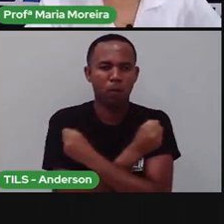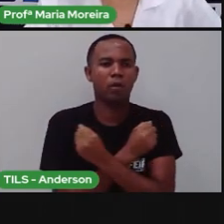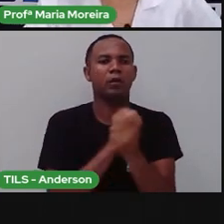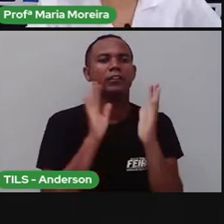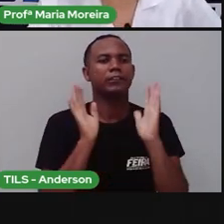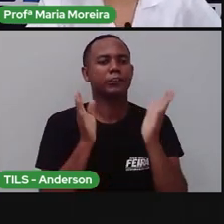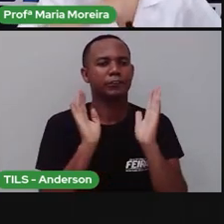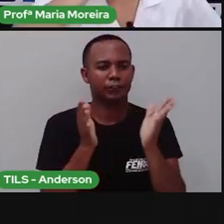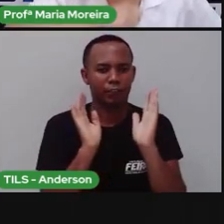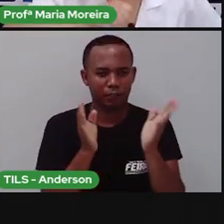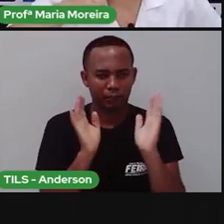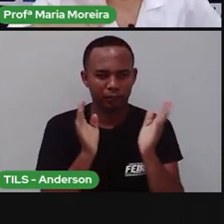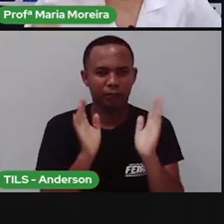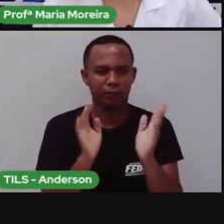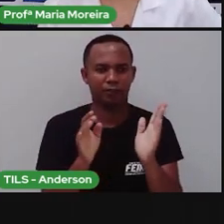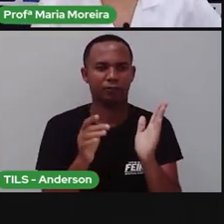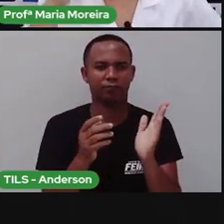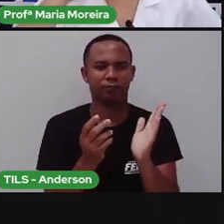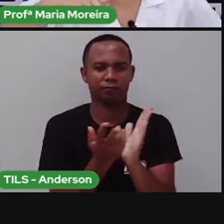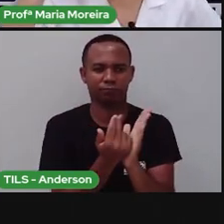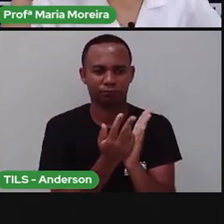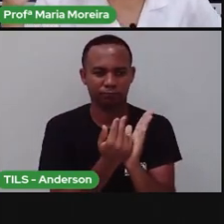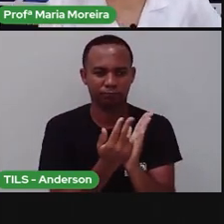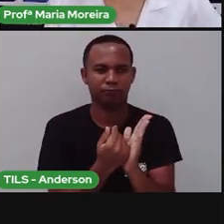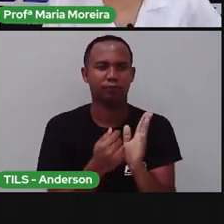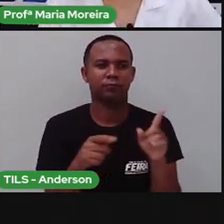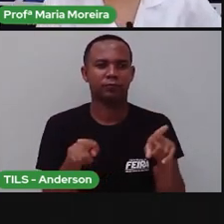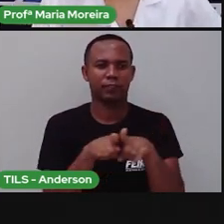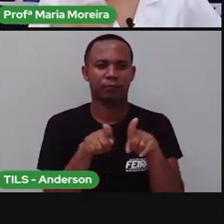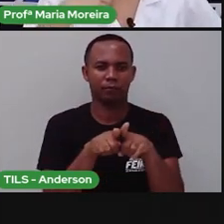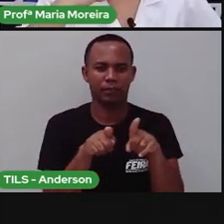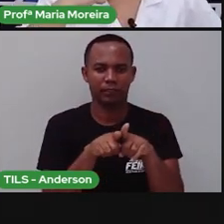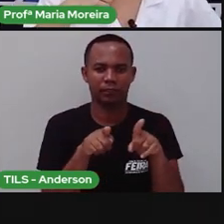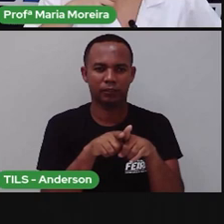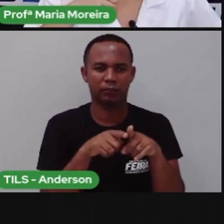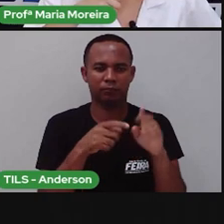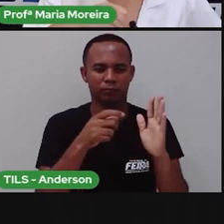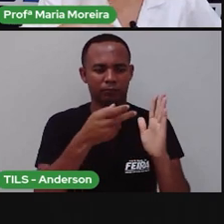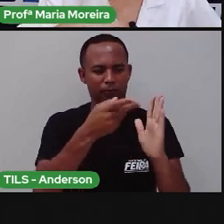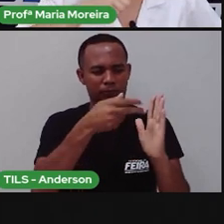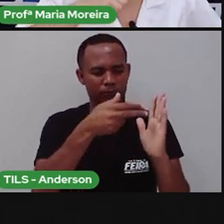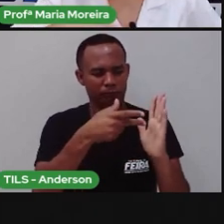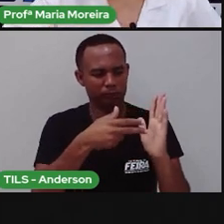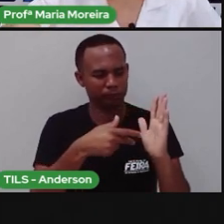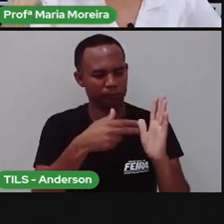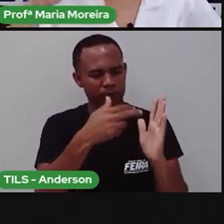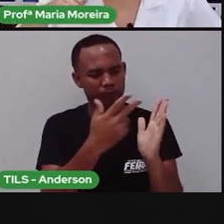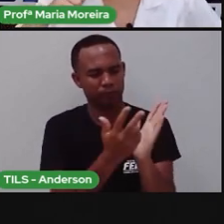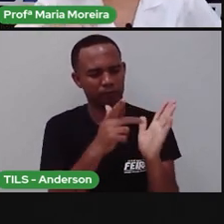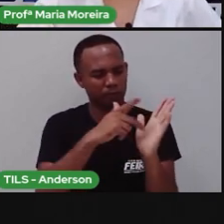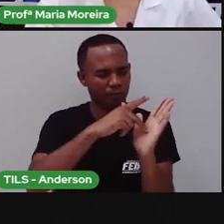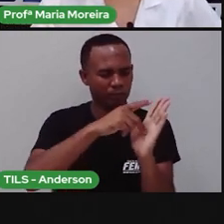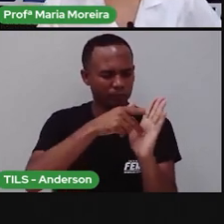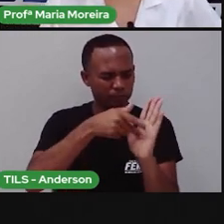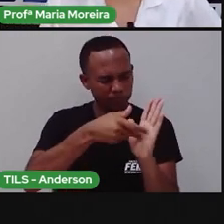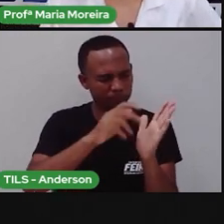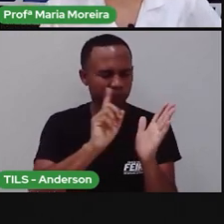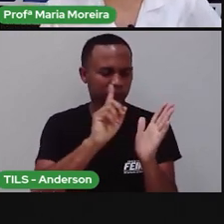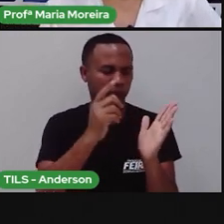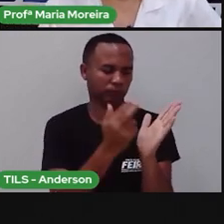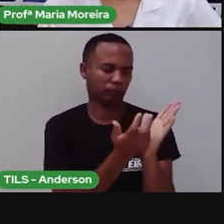faziam isso para marcar o período, para poder desenhar animais.